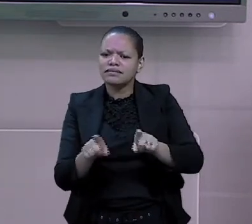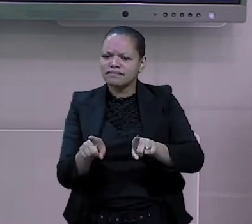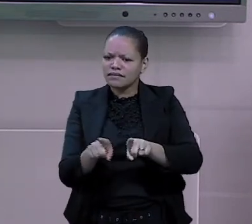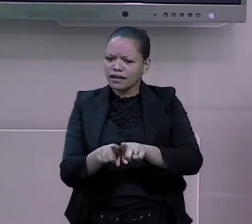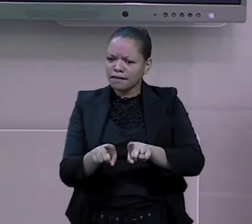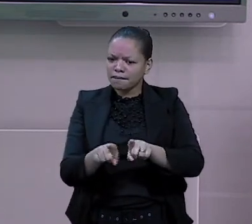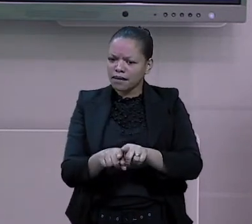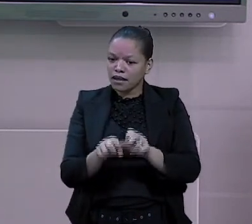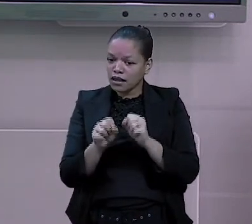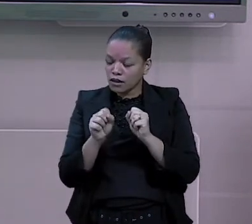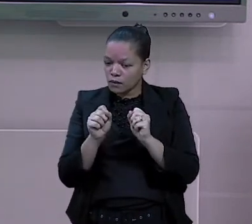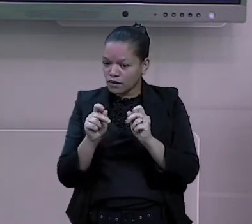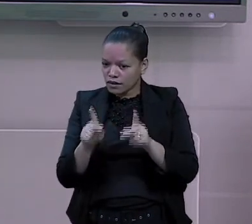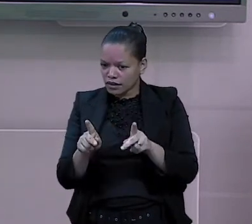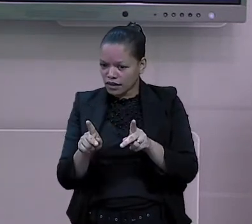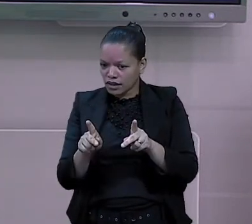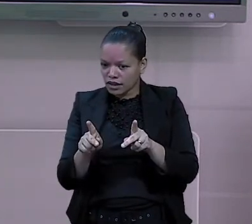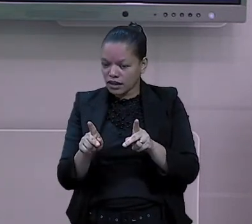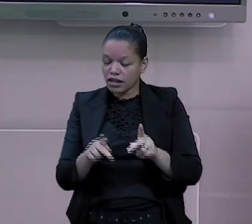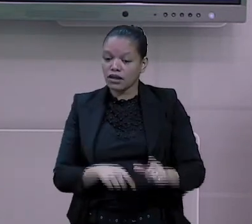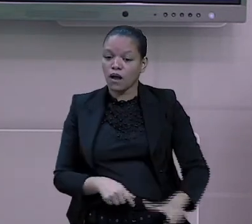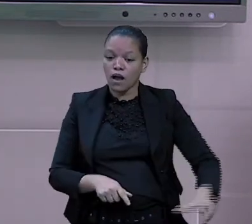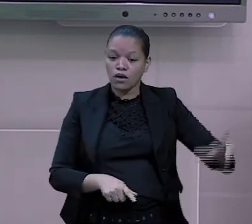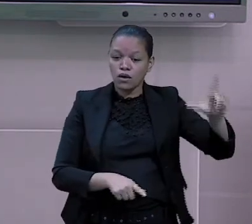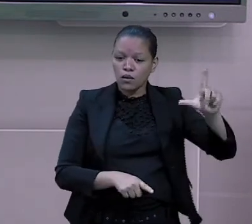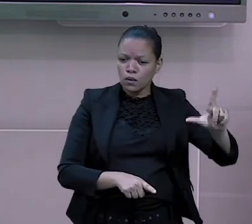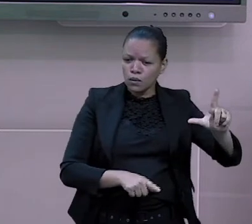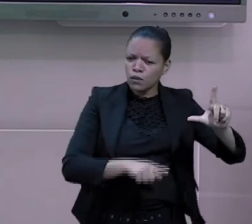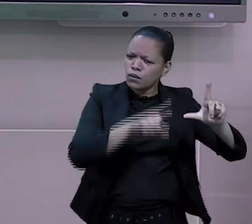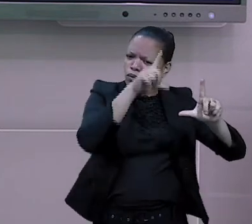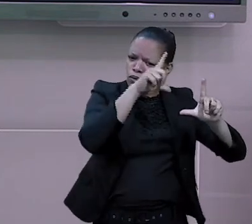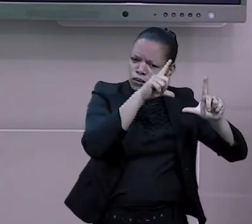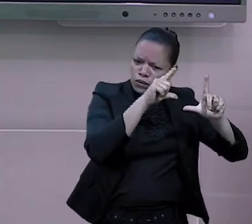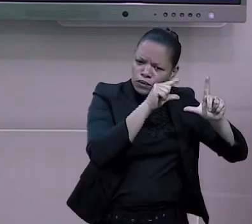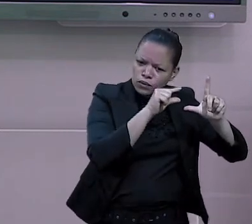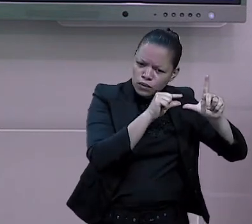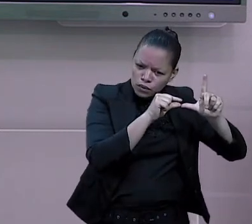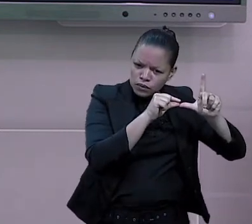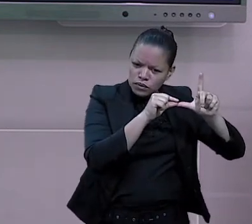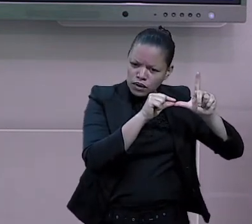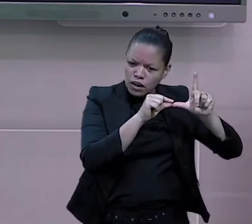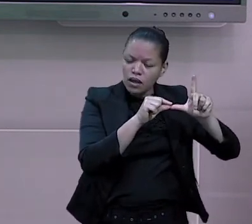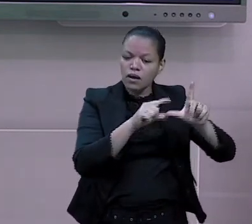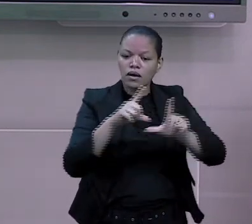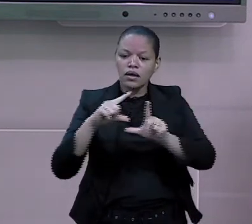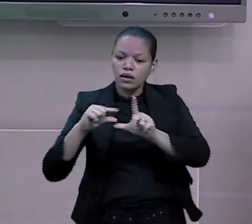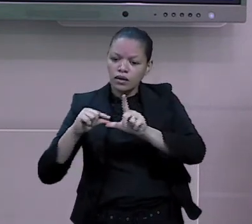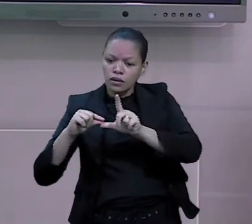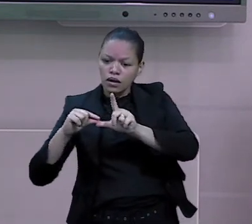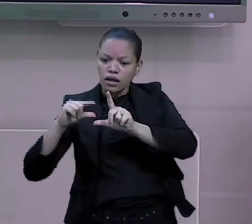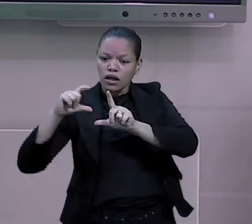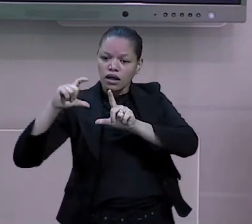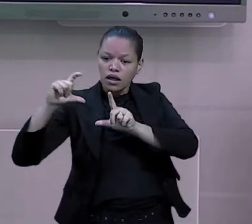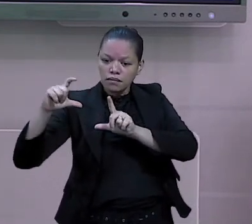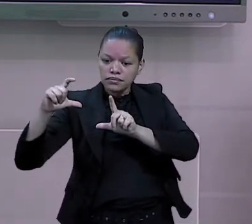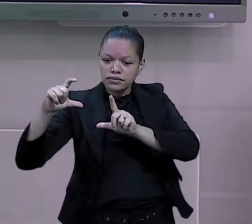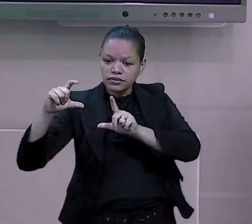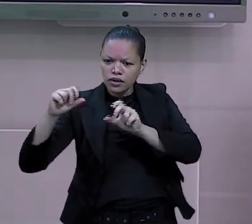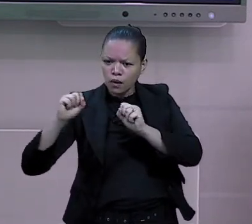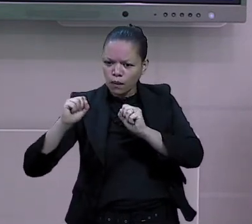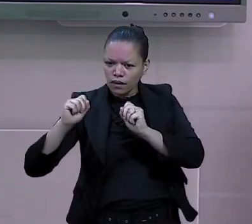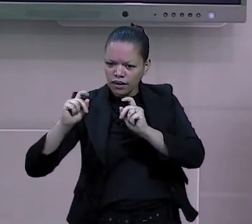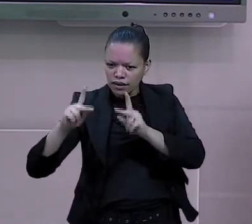vamos fazer o diminutivo e o aumentativo. Lembrando, gente, que essas